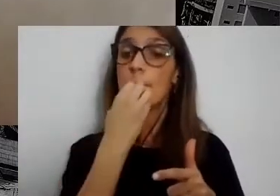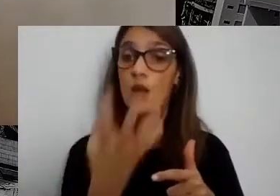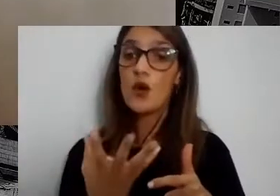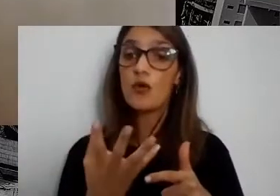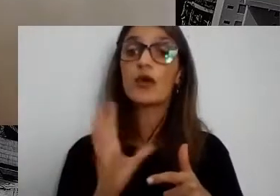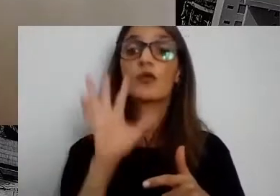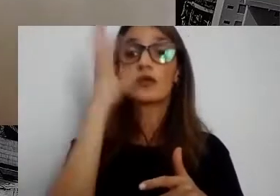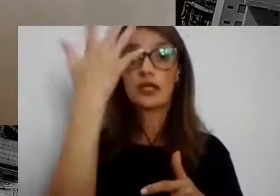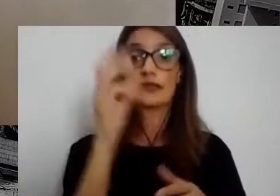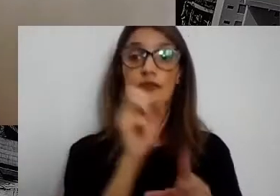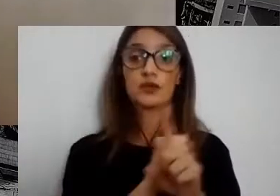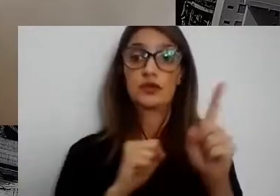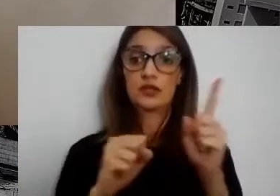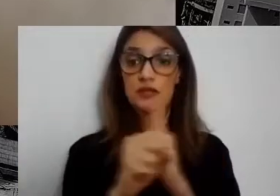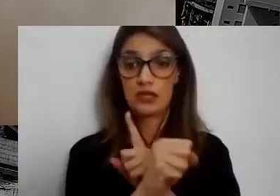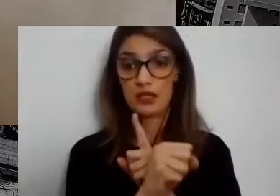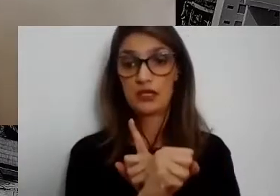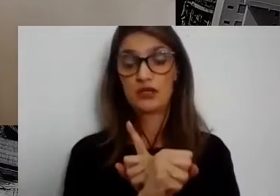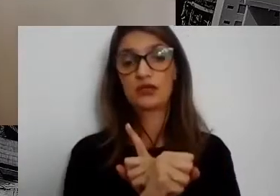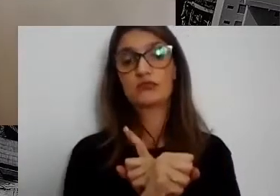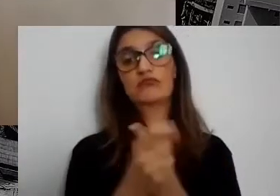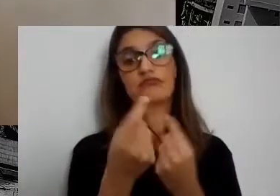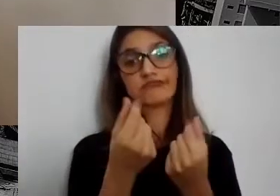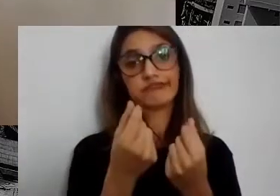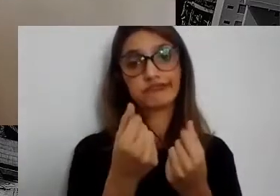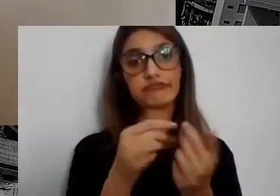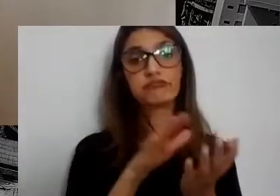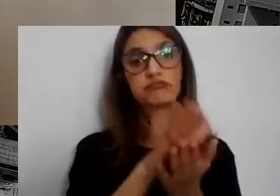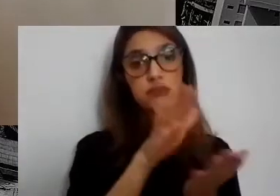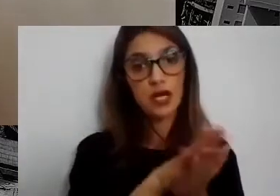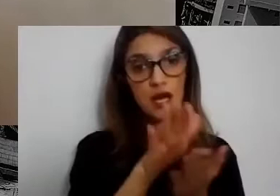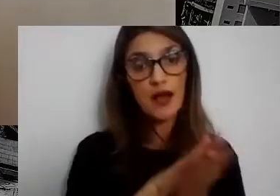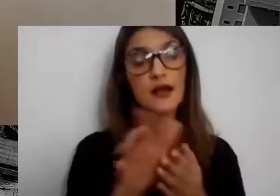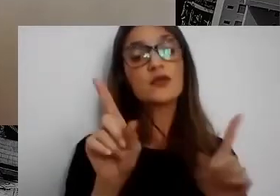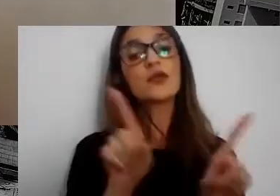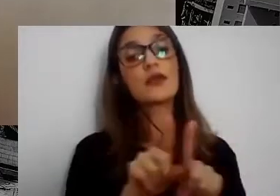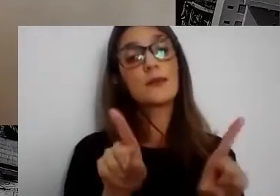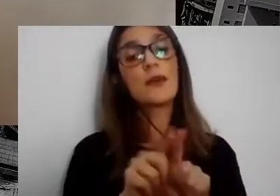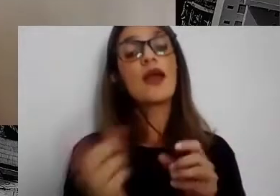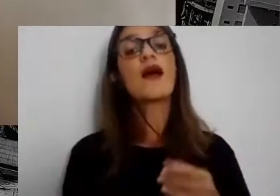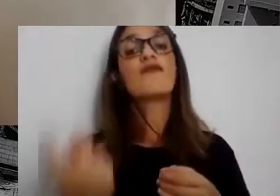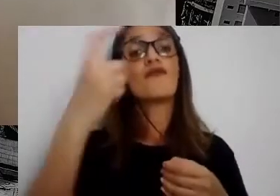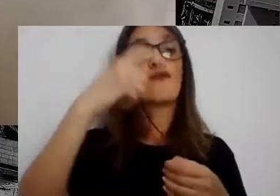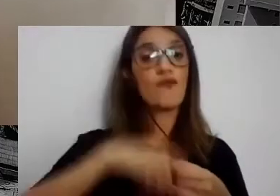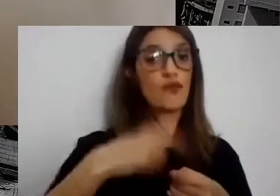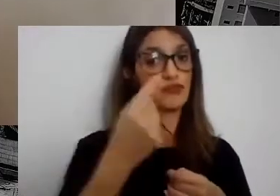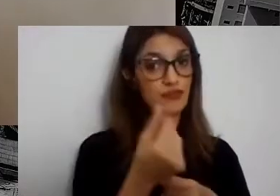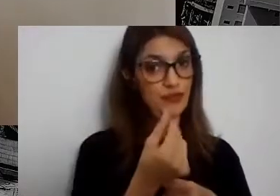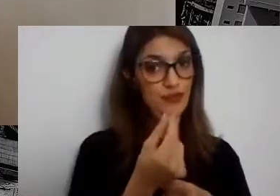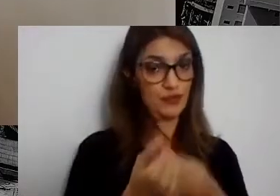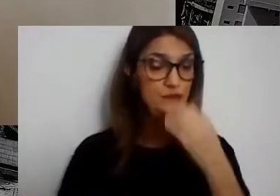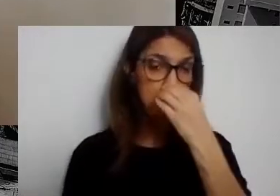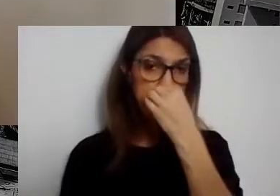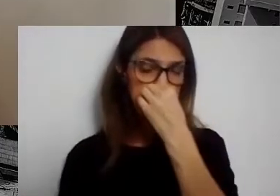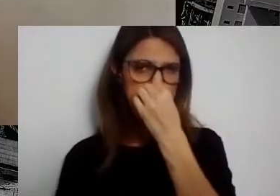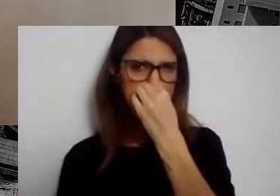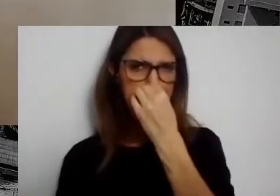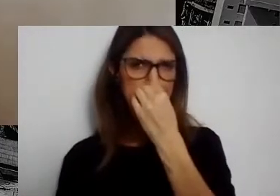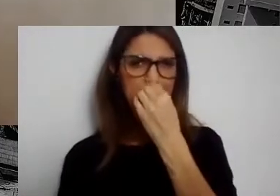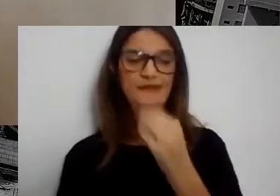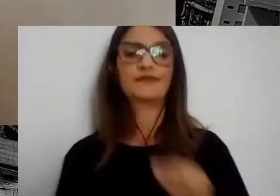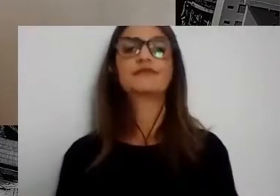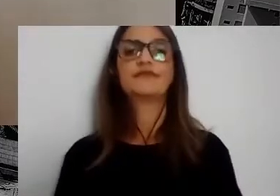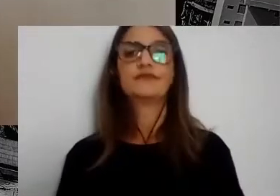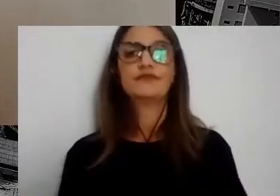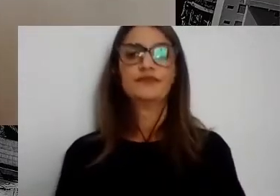incluindo tanto os custos quanto as compensações. E aí, com isso, permitir que a gente consiga ganhar escala, como o